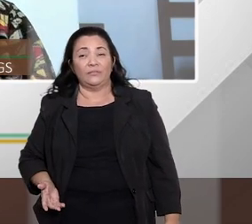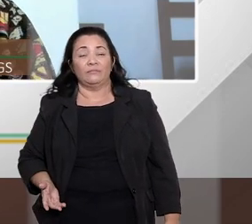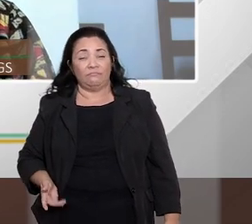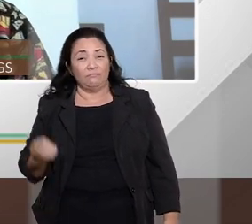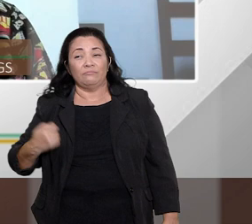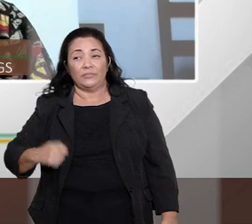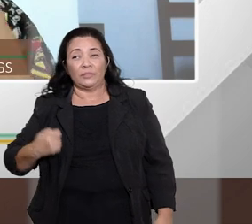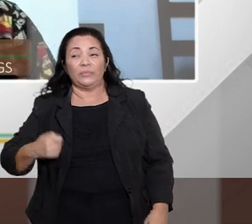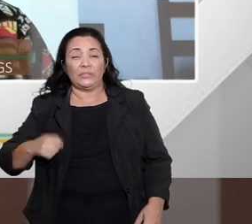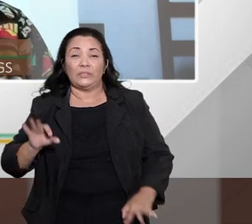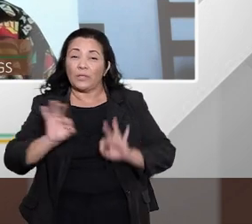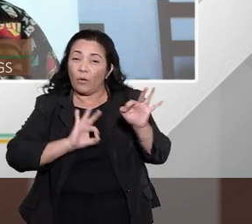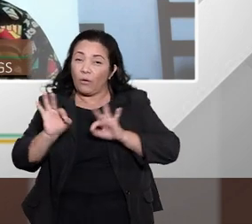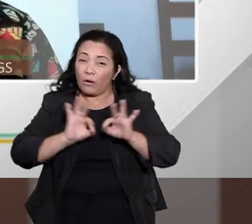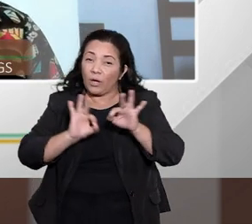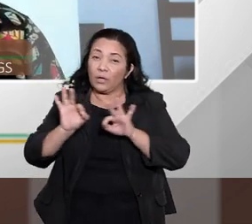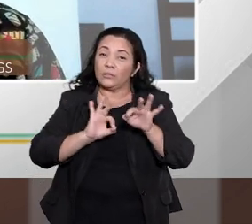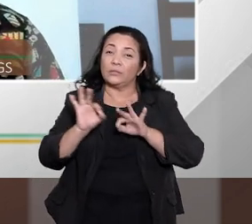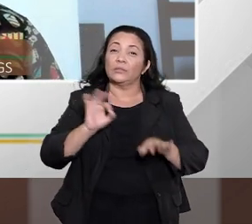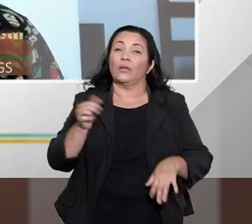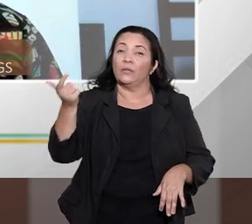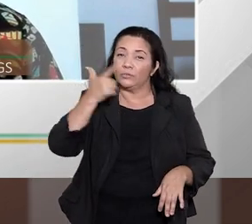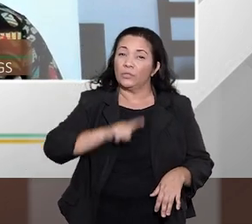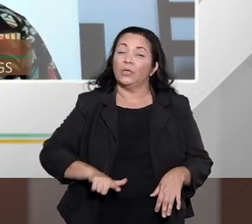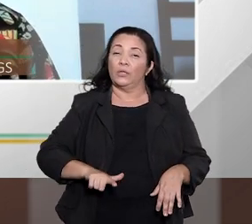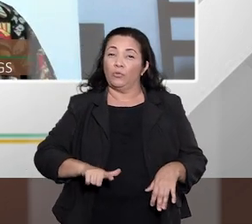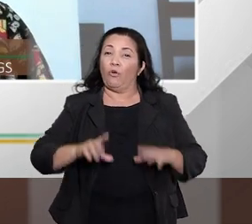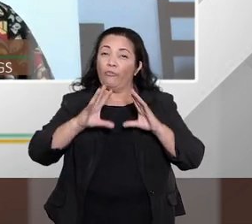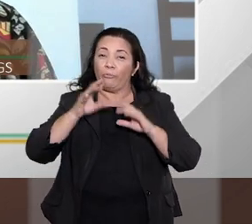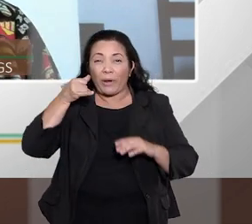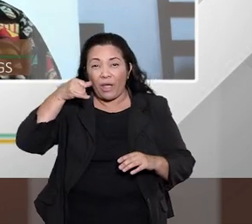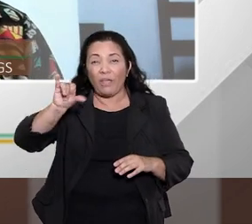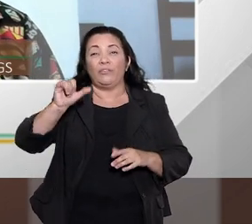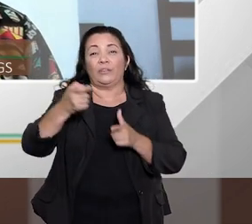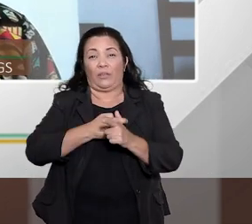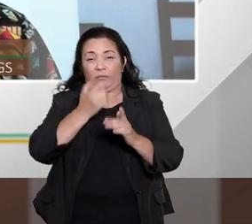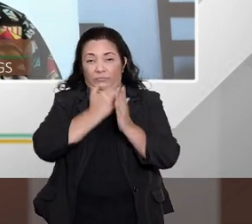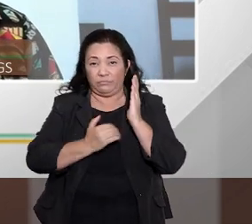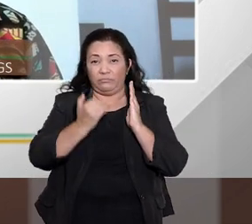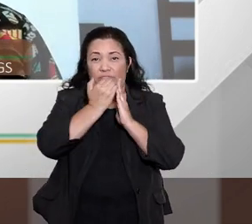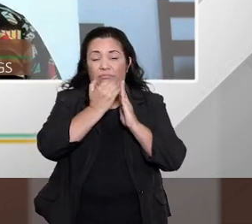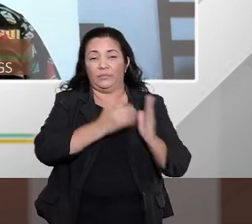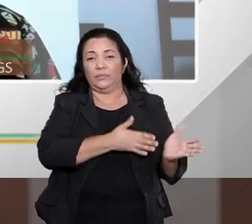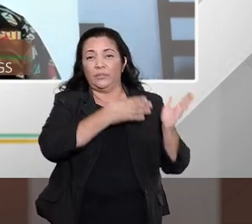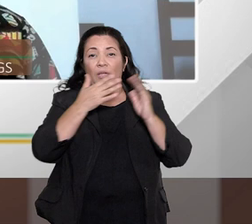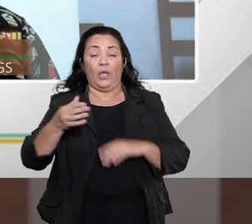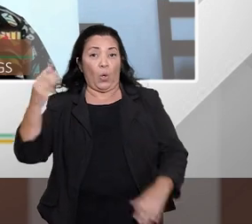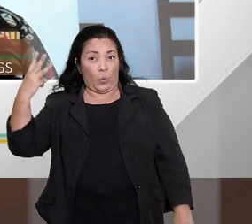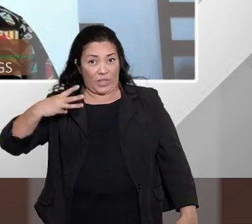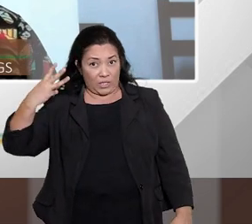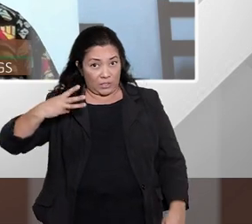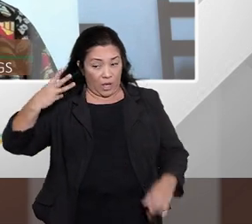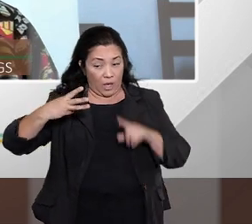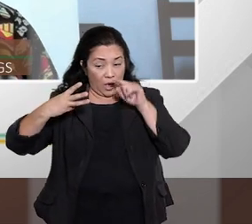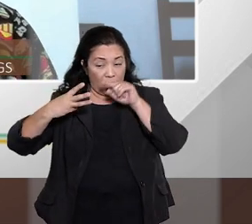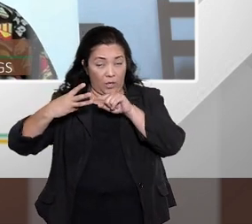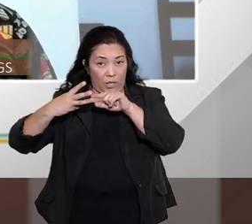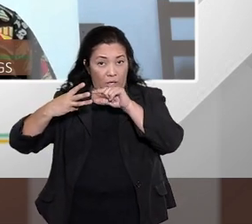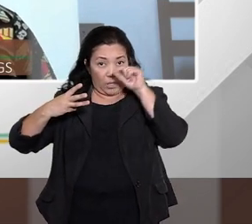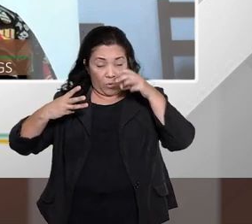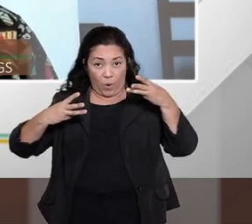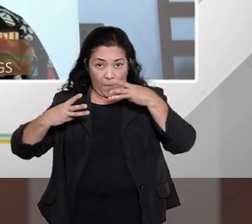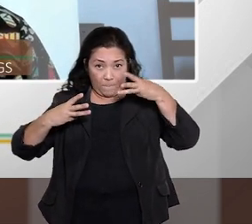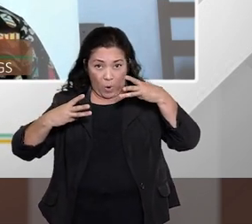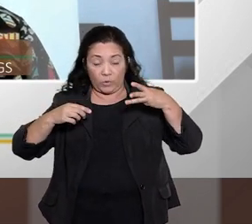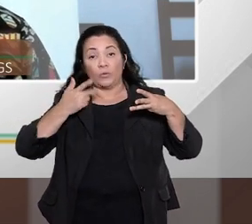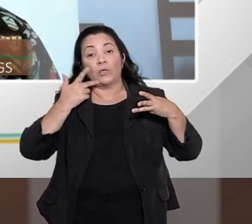reorganização justamente para acabar o super endividamento e o terceiro ponto que eu queria chamar atenção